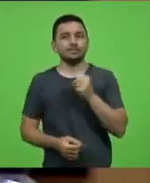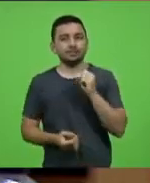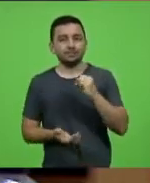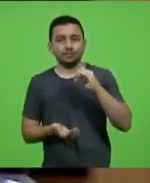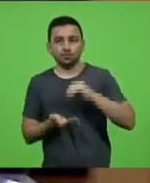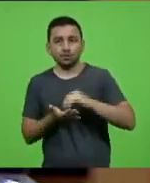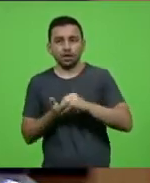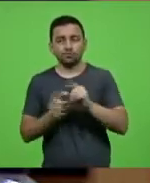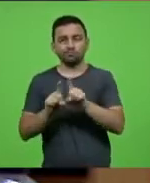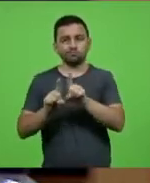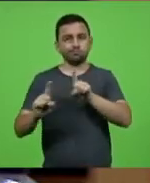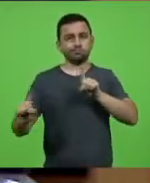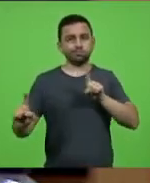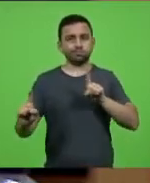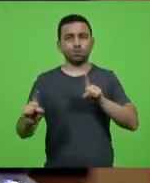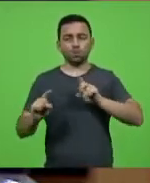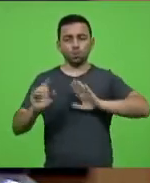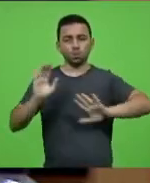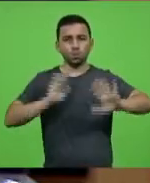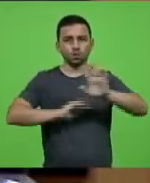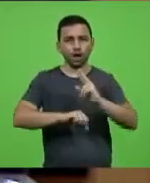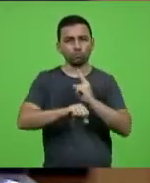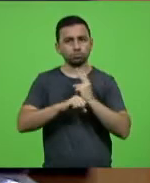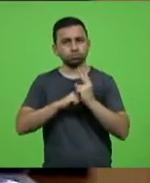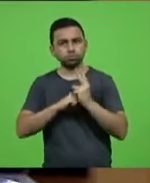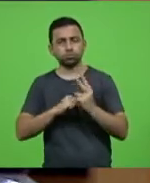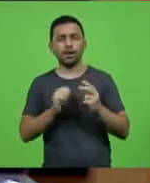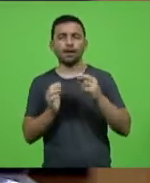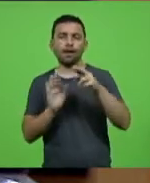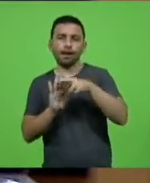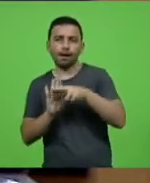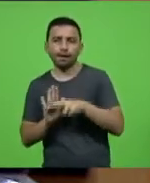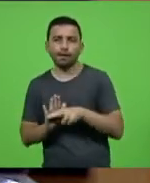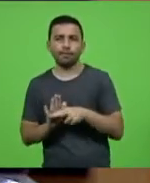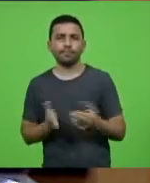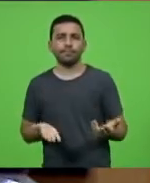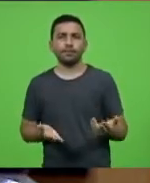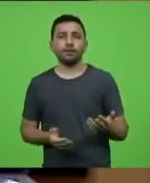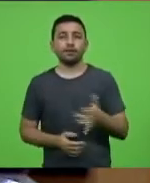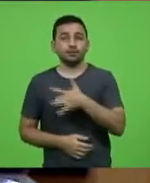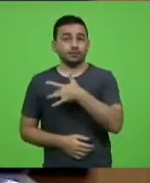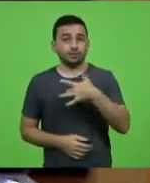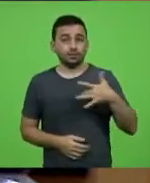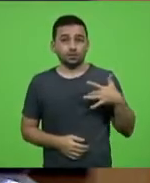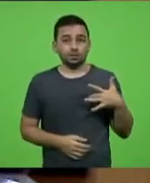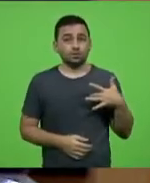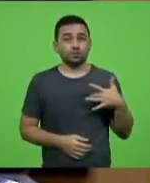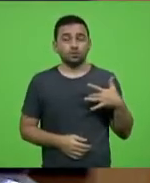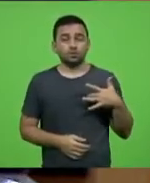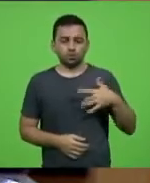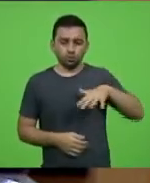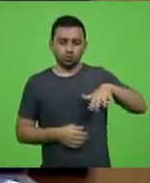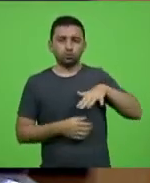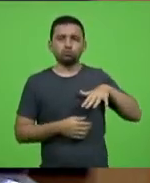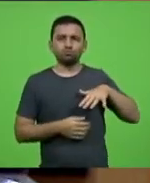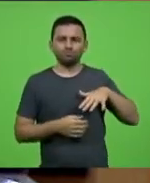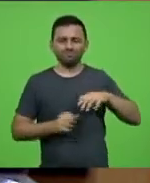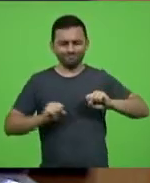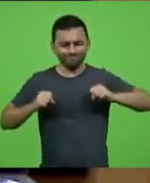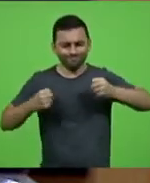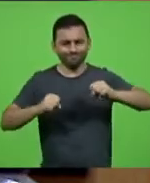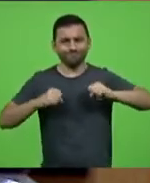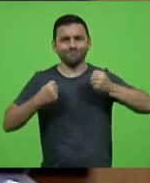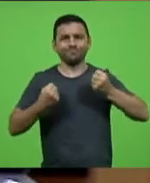distanciamento, os cuidados necessários. A saúde faz o que pode, não tem mais o que fazer.